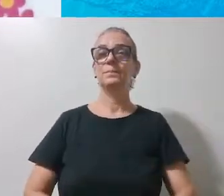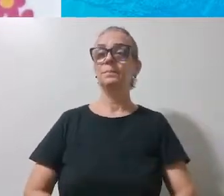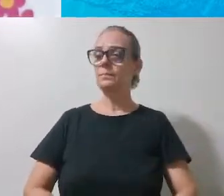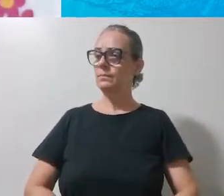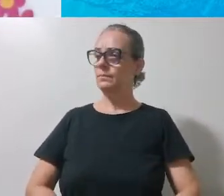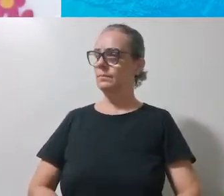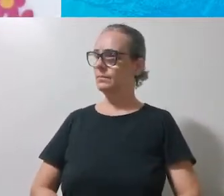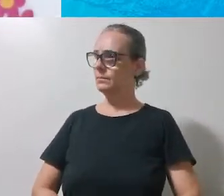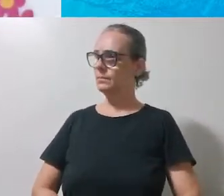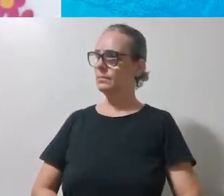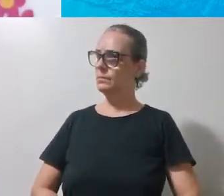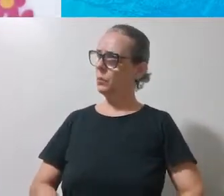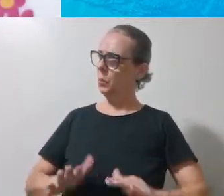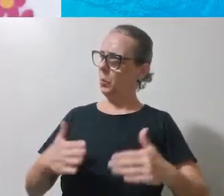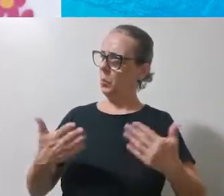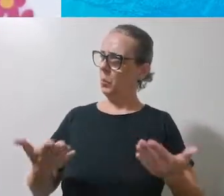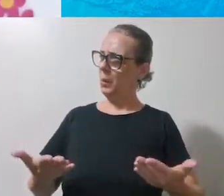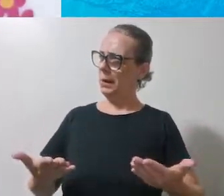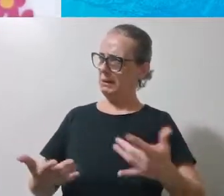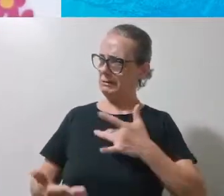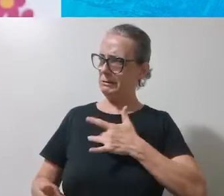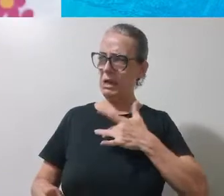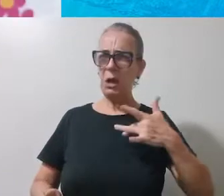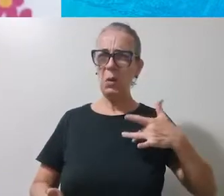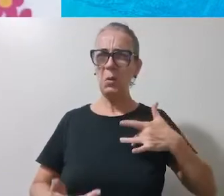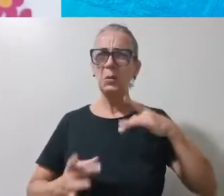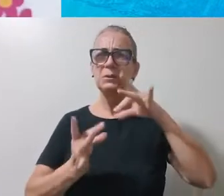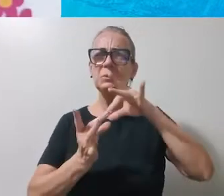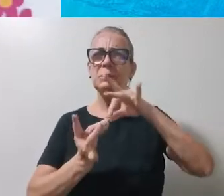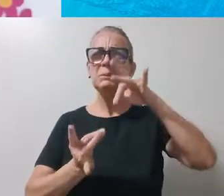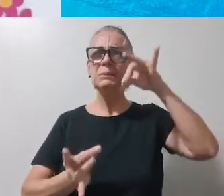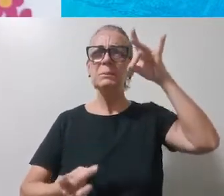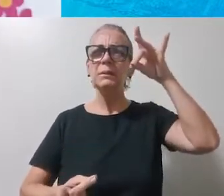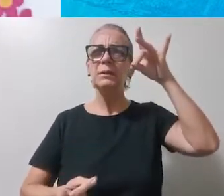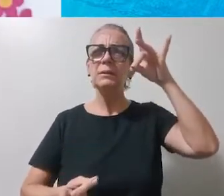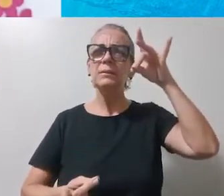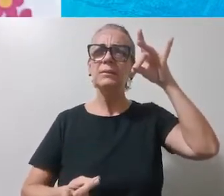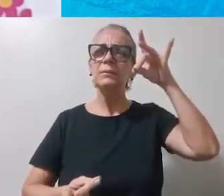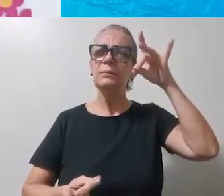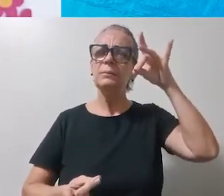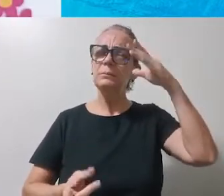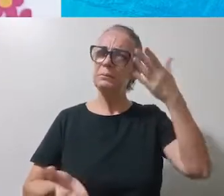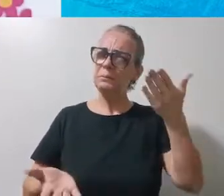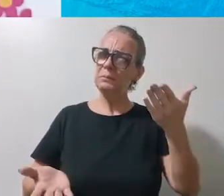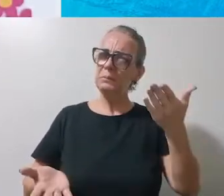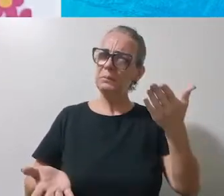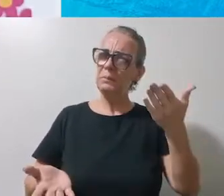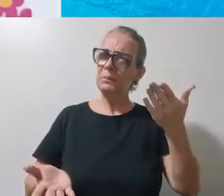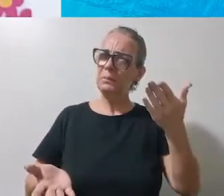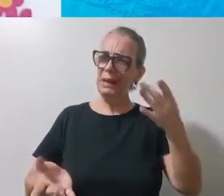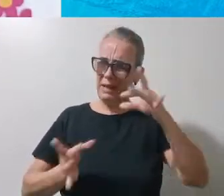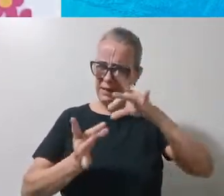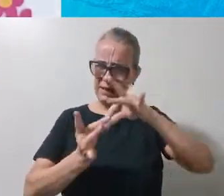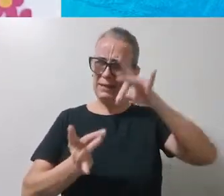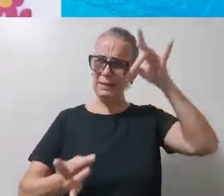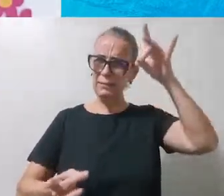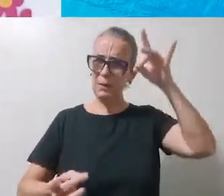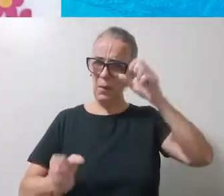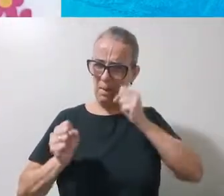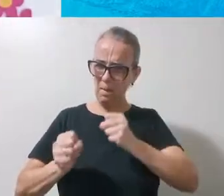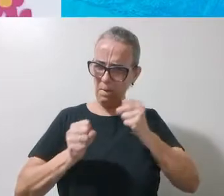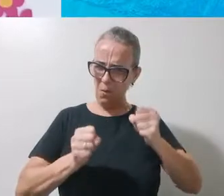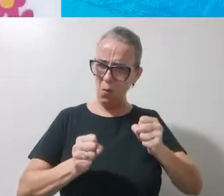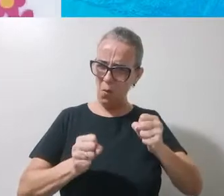Ué, saúde do espírito? E por acaso espírito pode